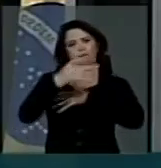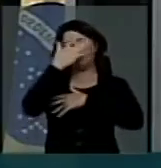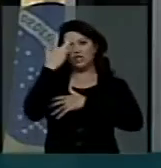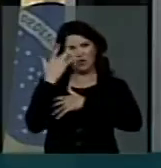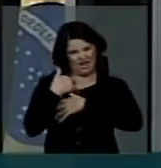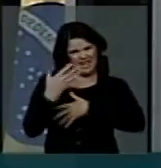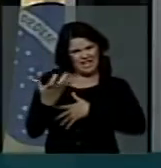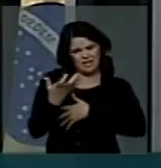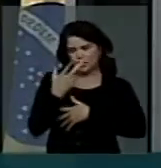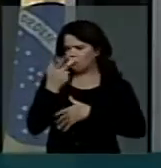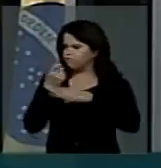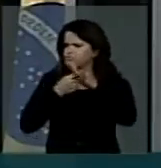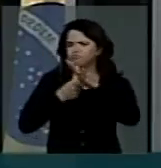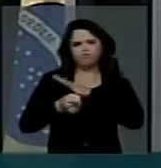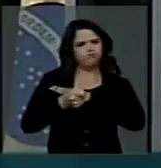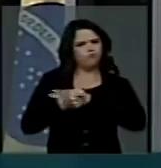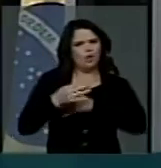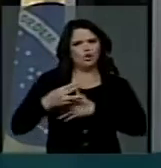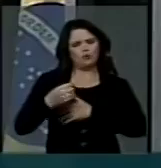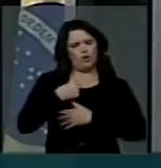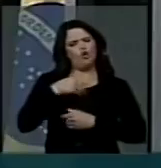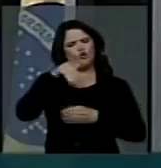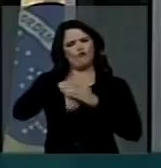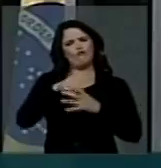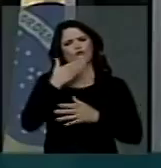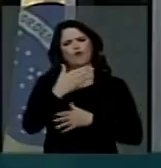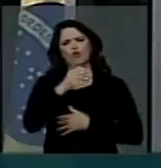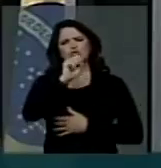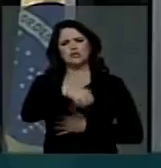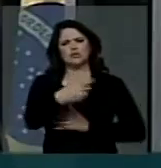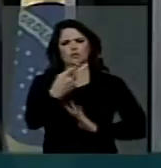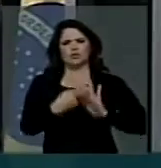E eu, como parlamentar, votarei a favor desse projeto.